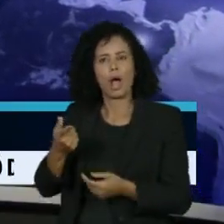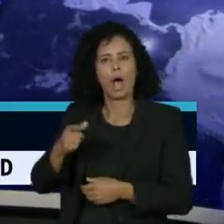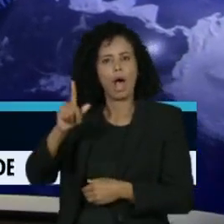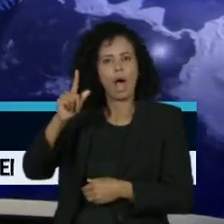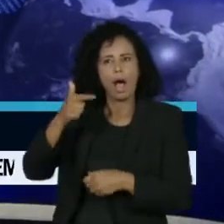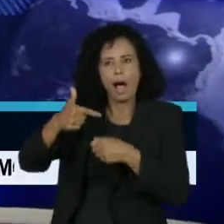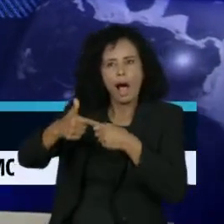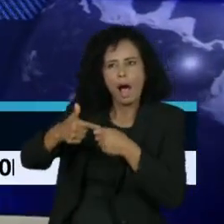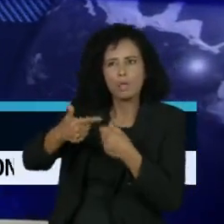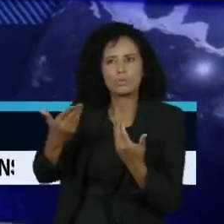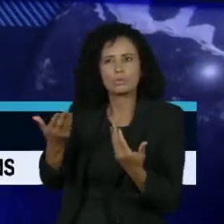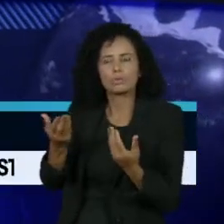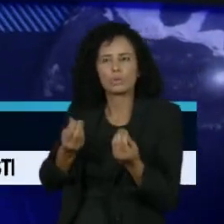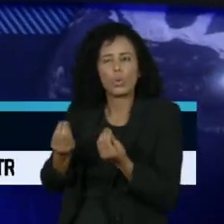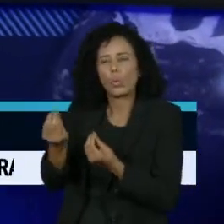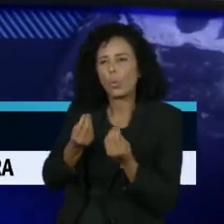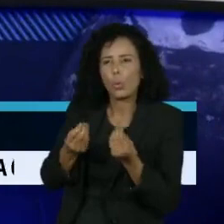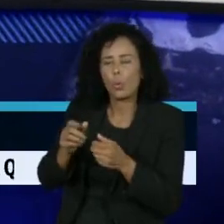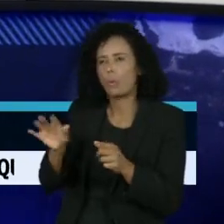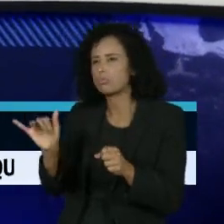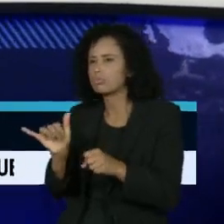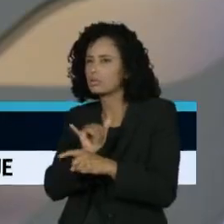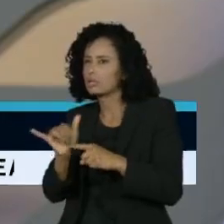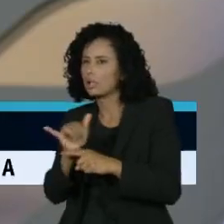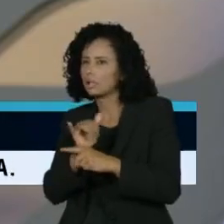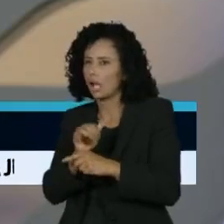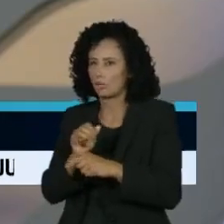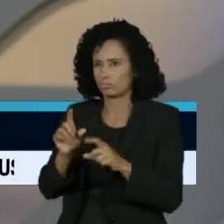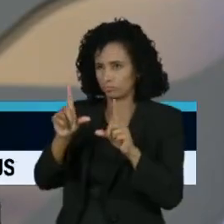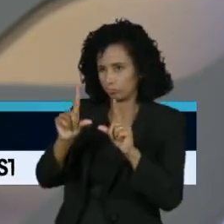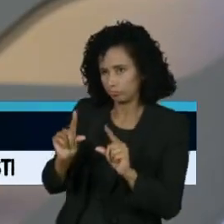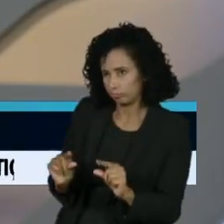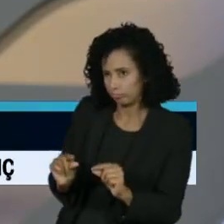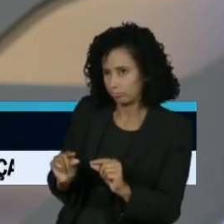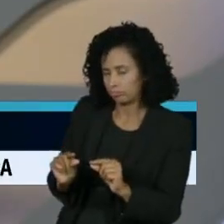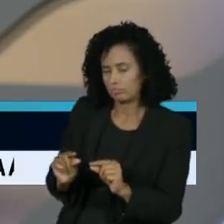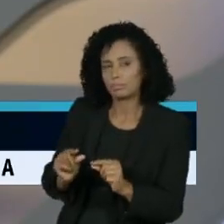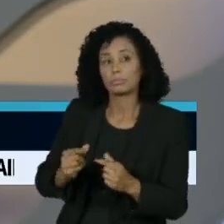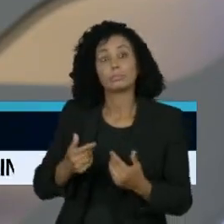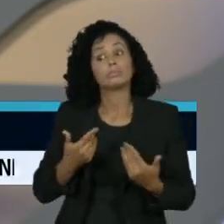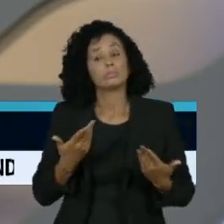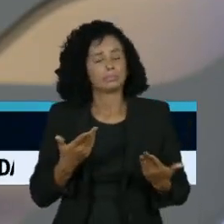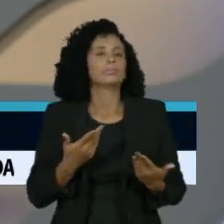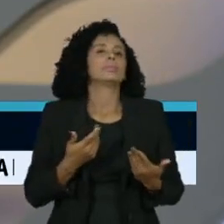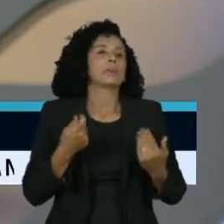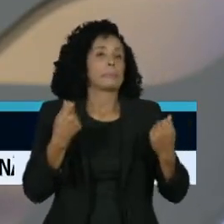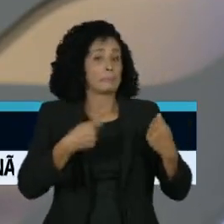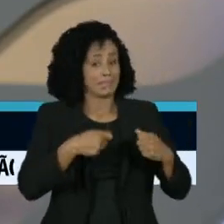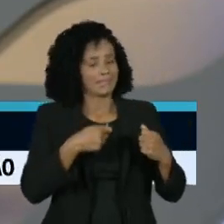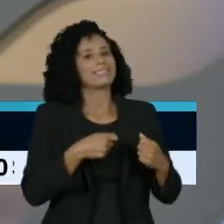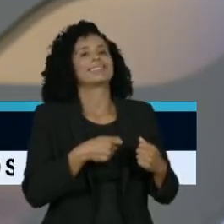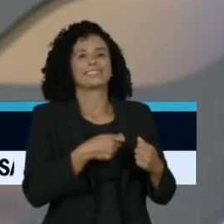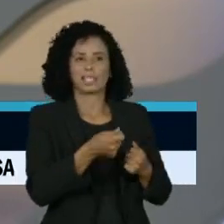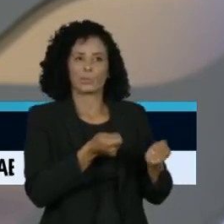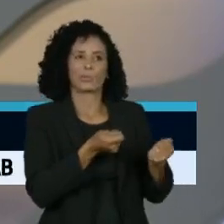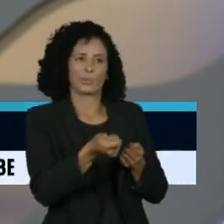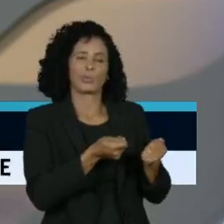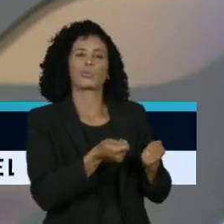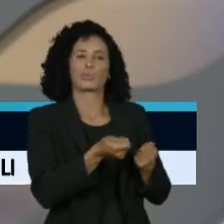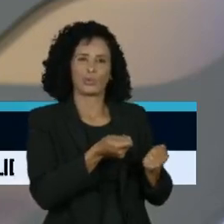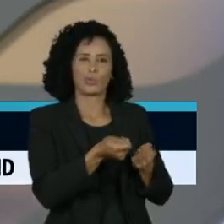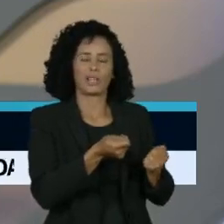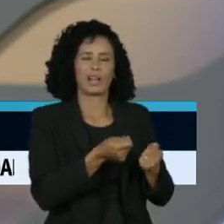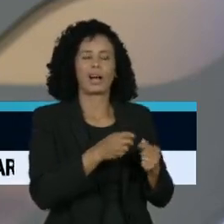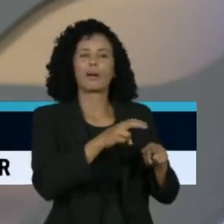pelo não, melhor reduzir o consumo? Acho que reduzir o consumo tem que ser por outras razões. Pela questão da